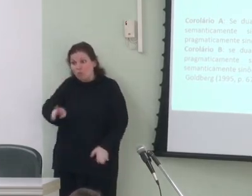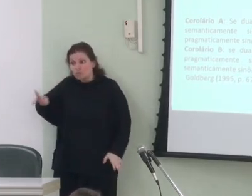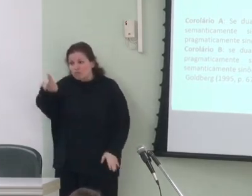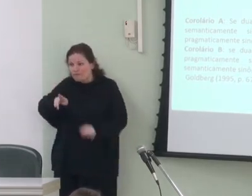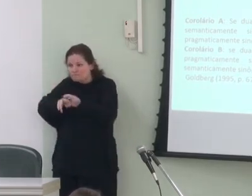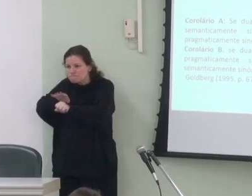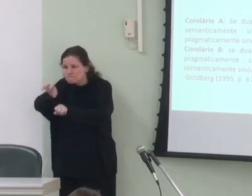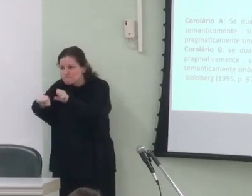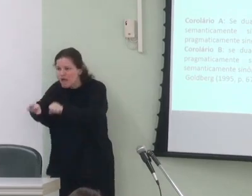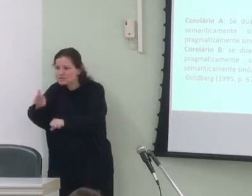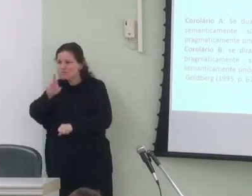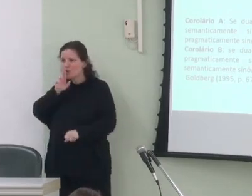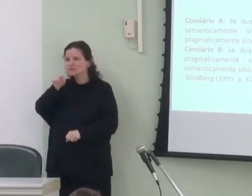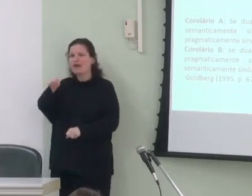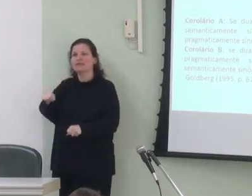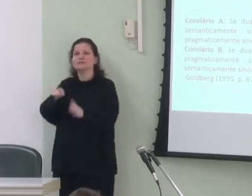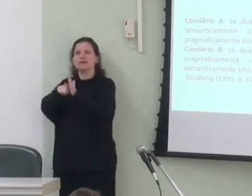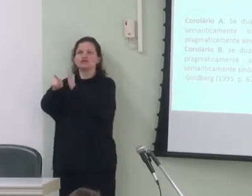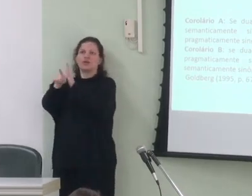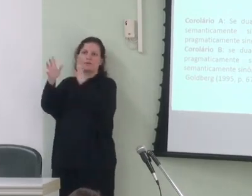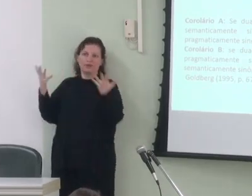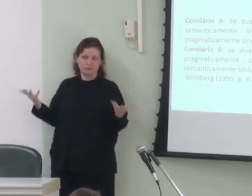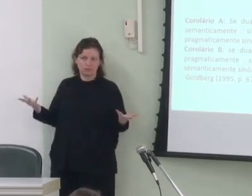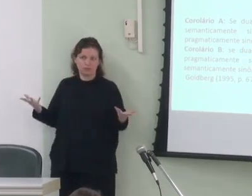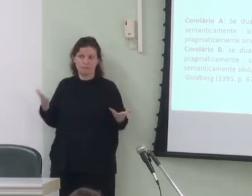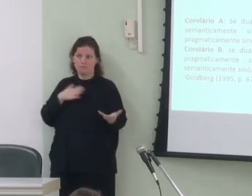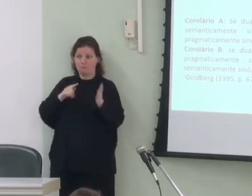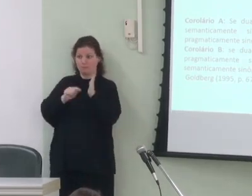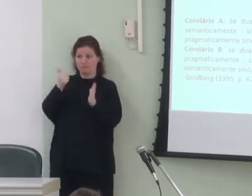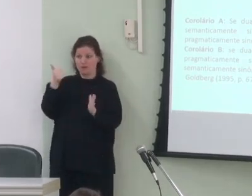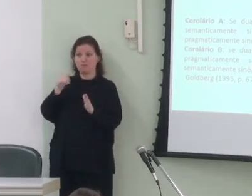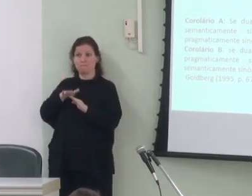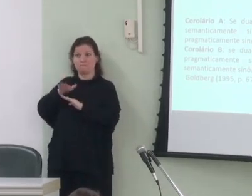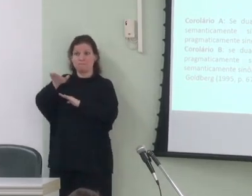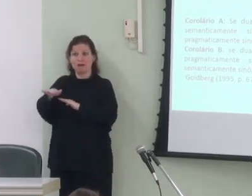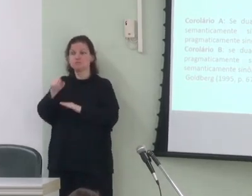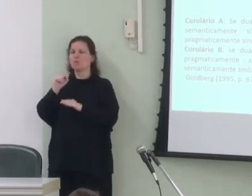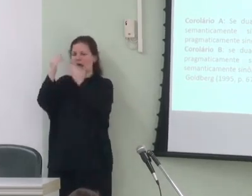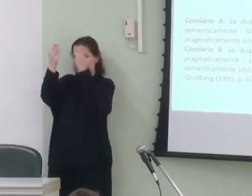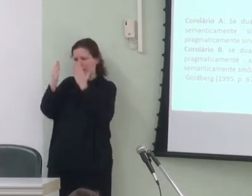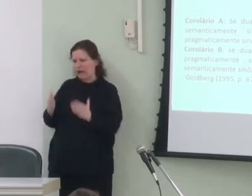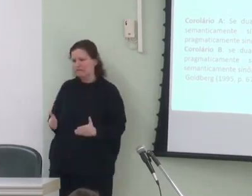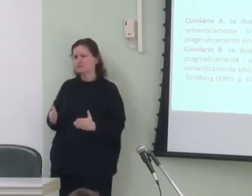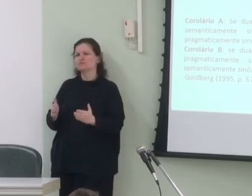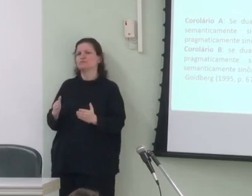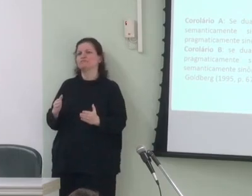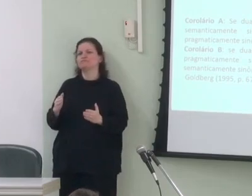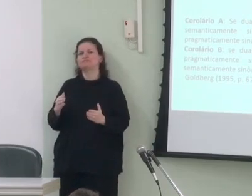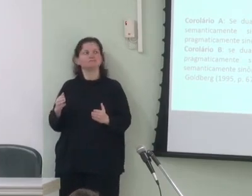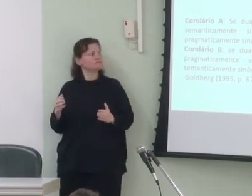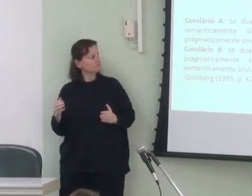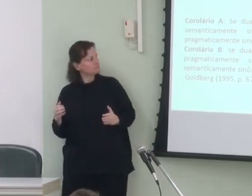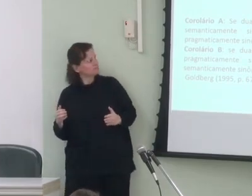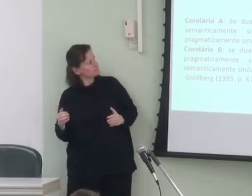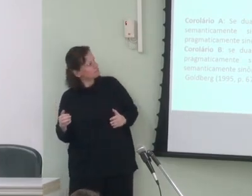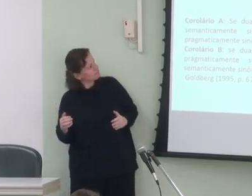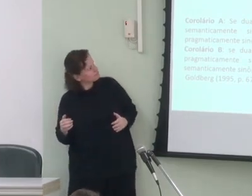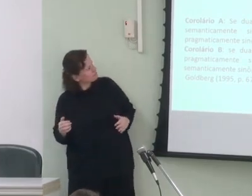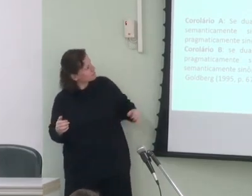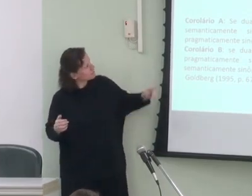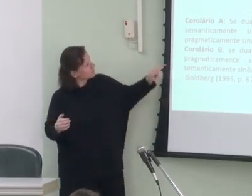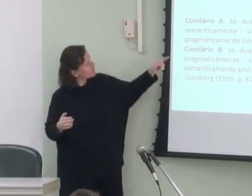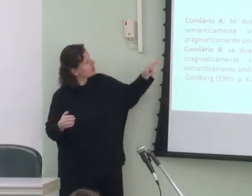busca resposta para esse questionamento meu primeiro passo foi a análise colostucional para